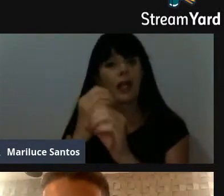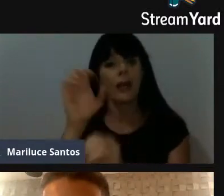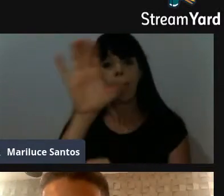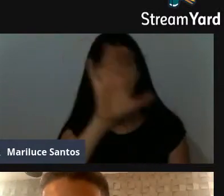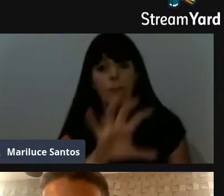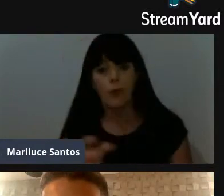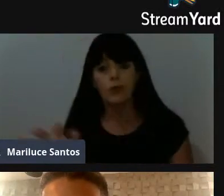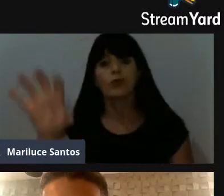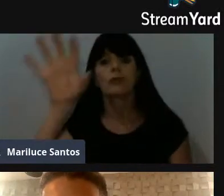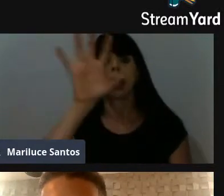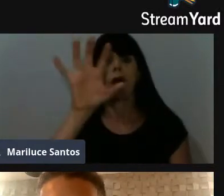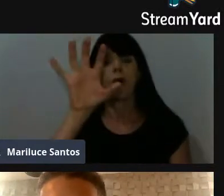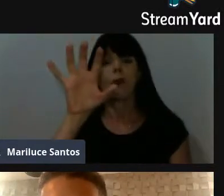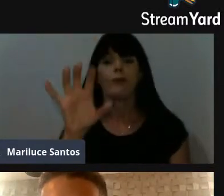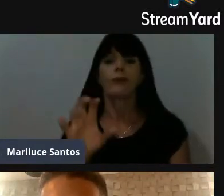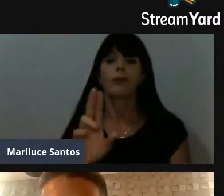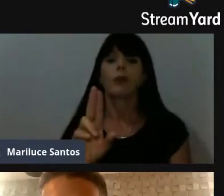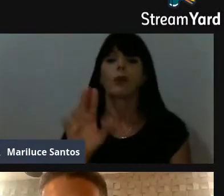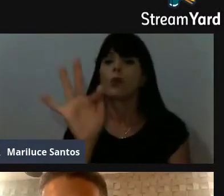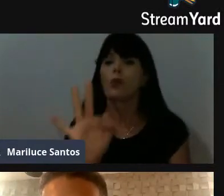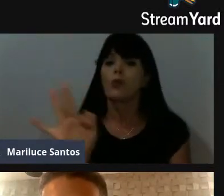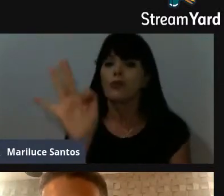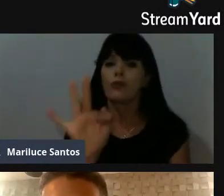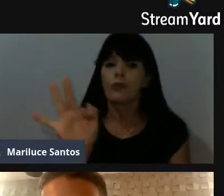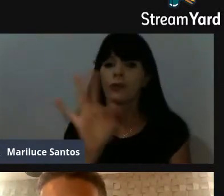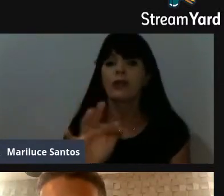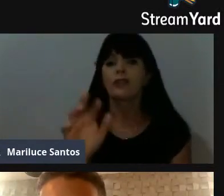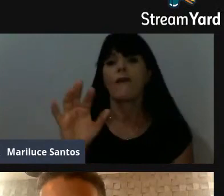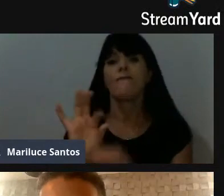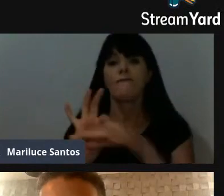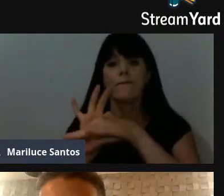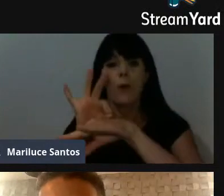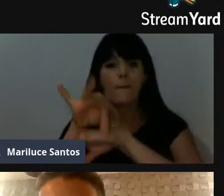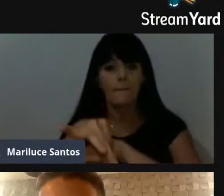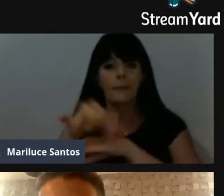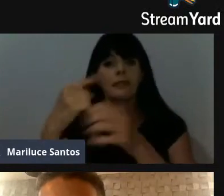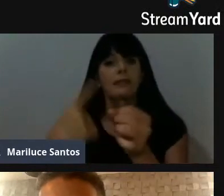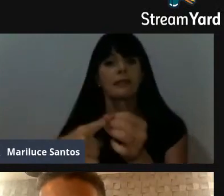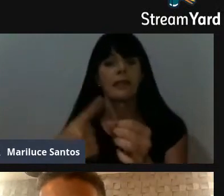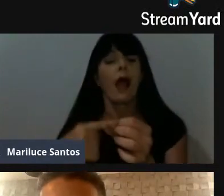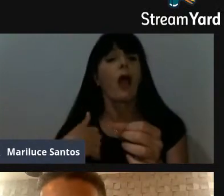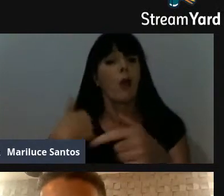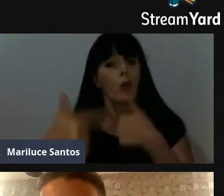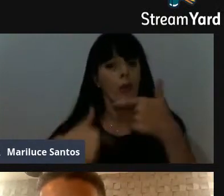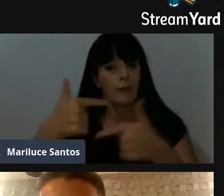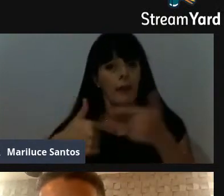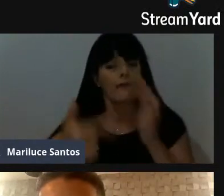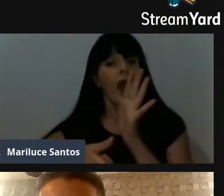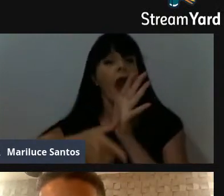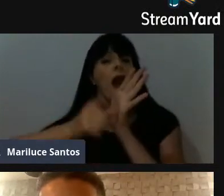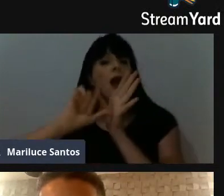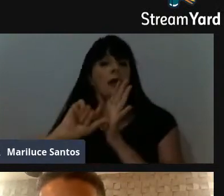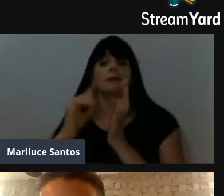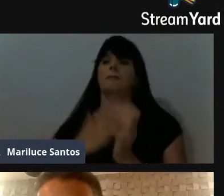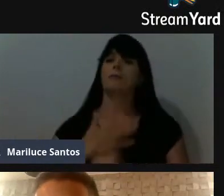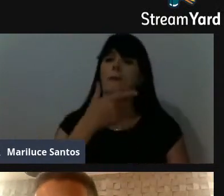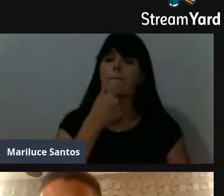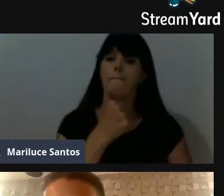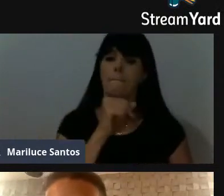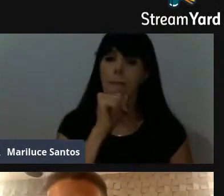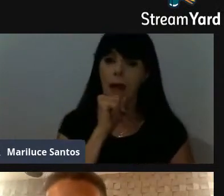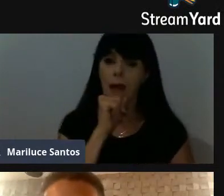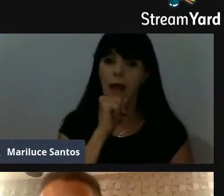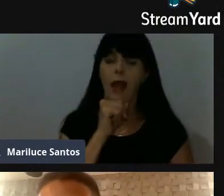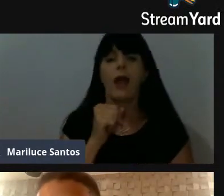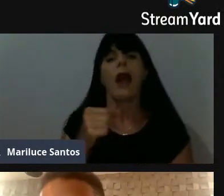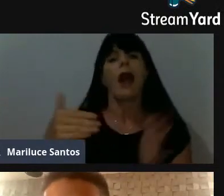Unifor, Universidade de Formiga. Eu trabalhava com meu pai no comércio, antes de, até, né, dos meus